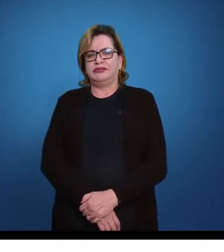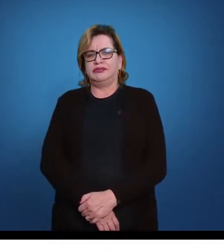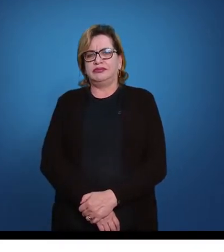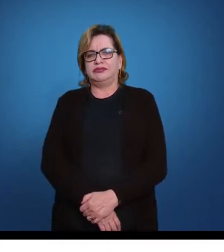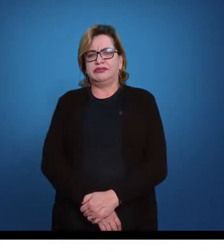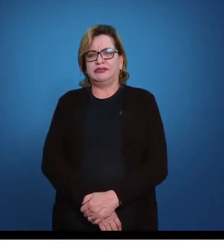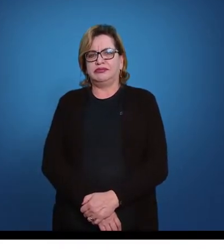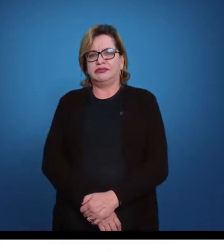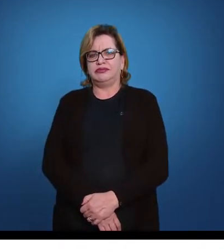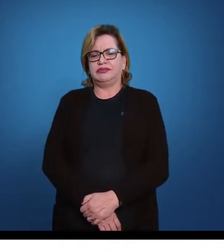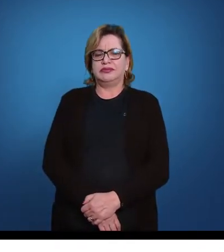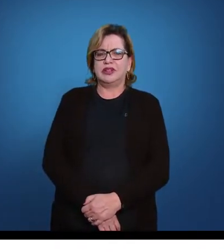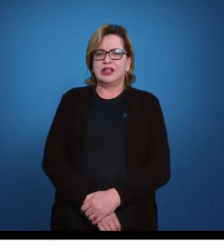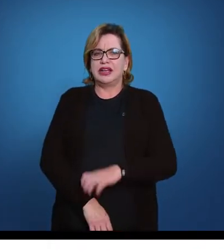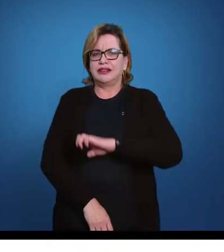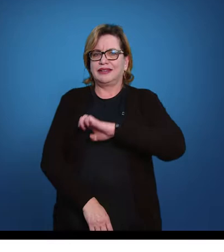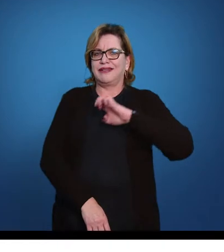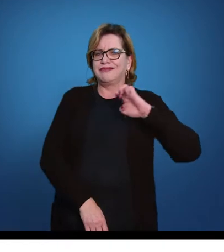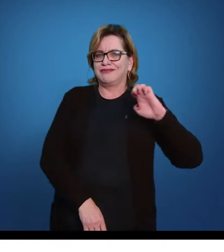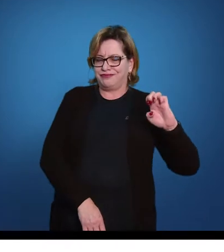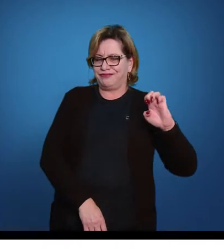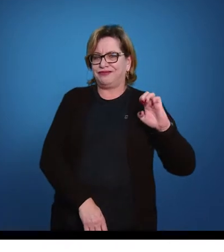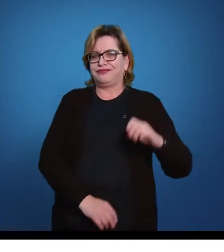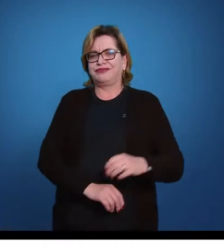cai para o lado esquerdo.